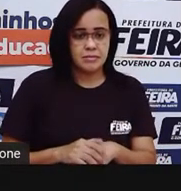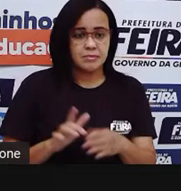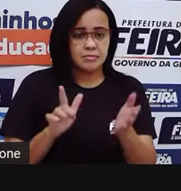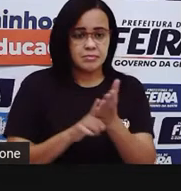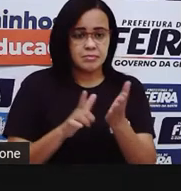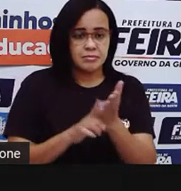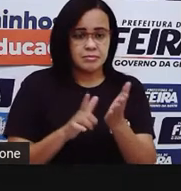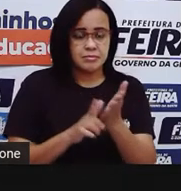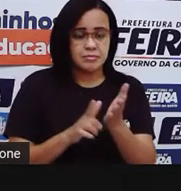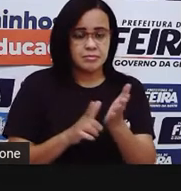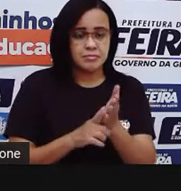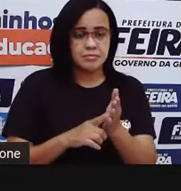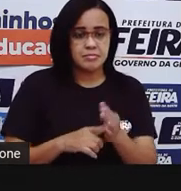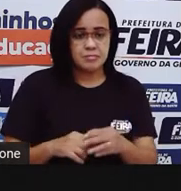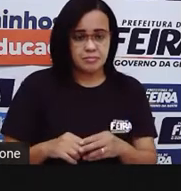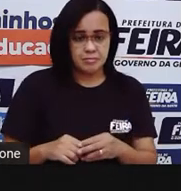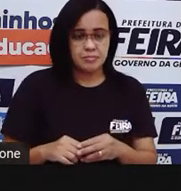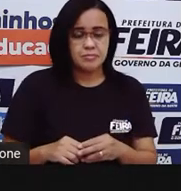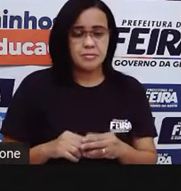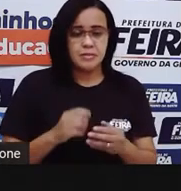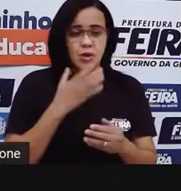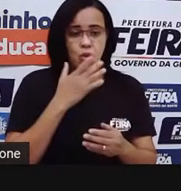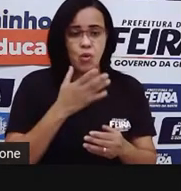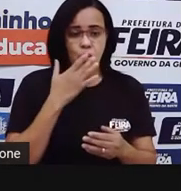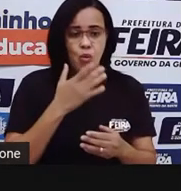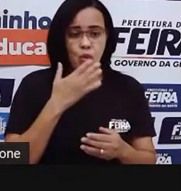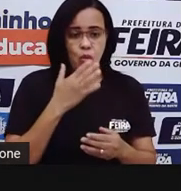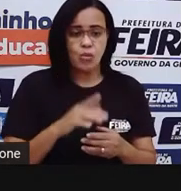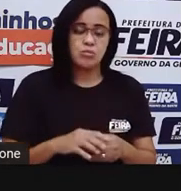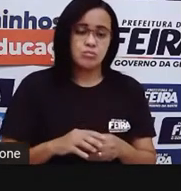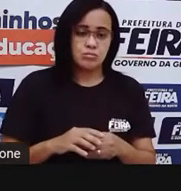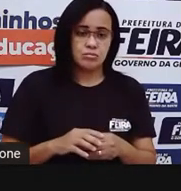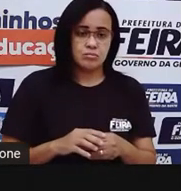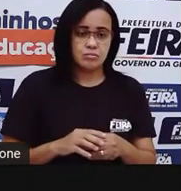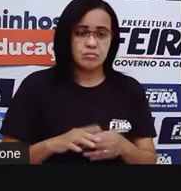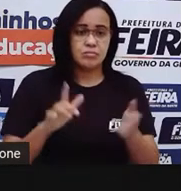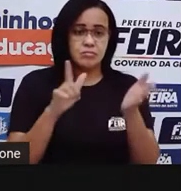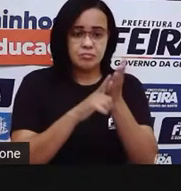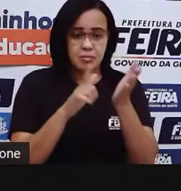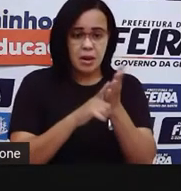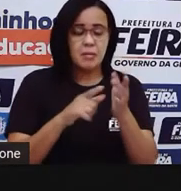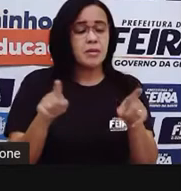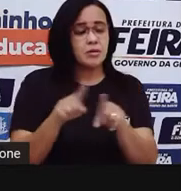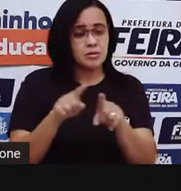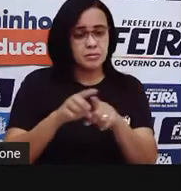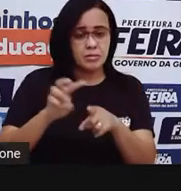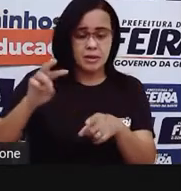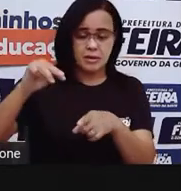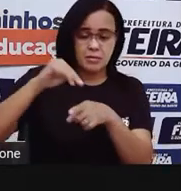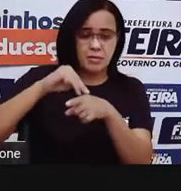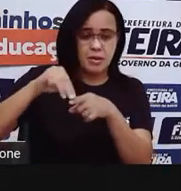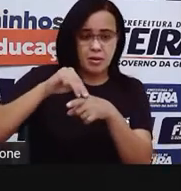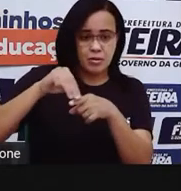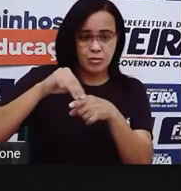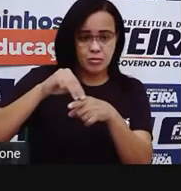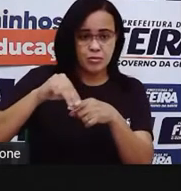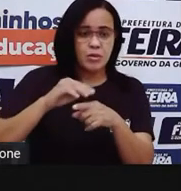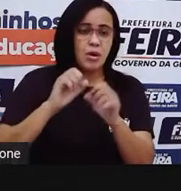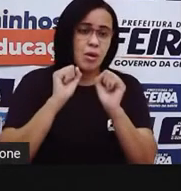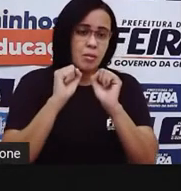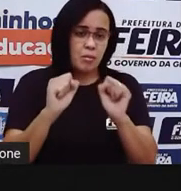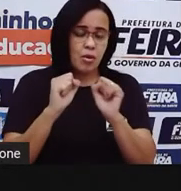duplex, que é aquele que tem duas cores, ou com papel cartão, que tem um lado só, que tem cor. Você pode fazer também com